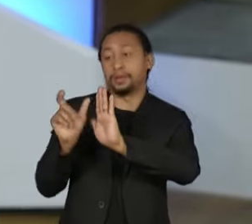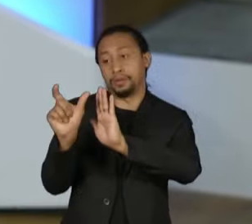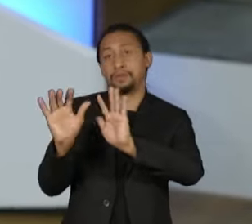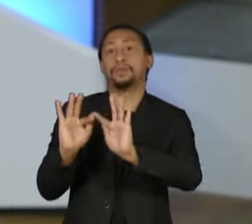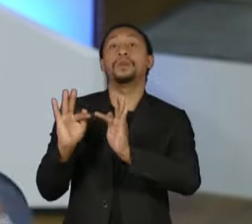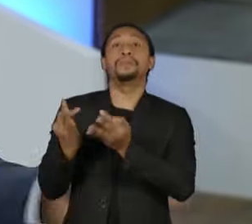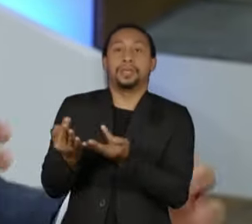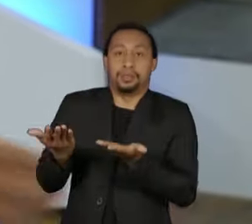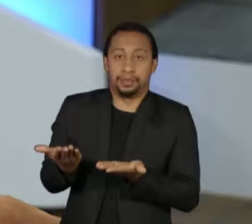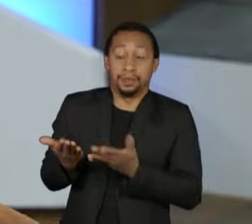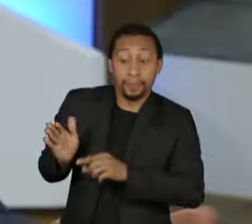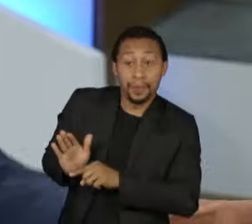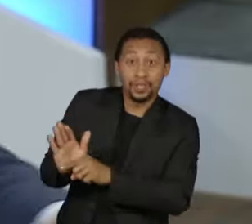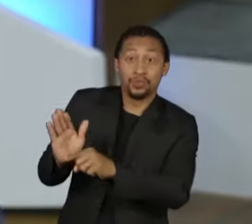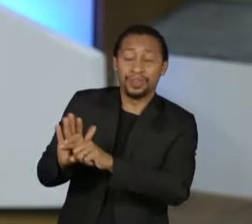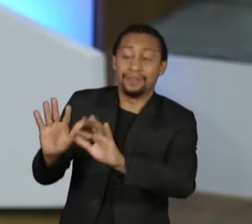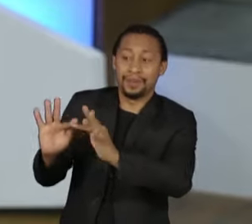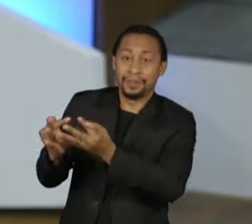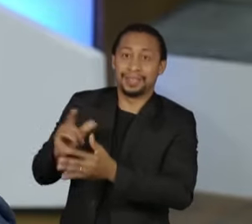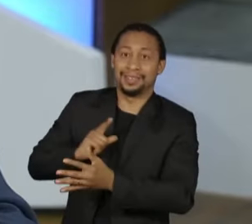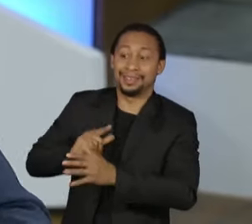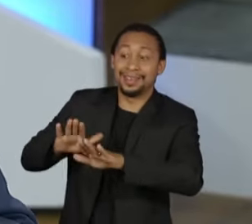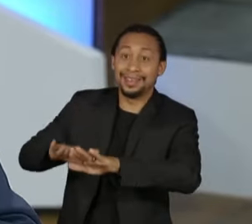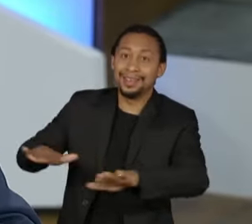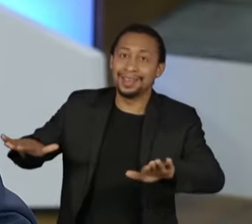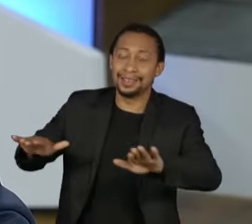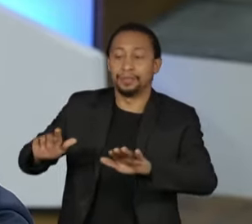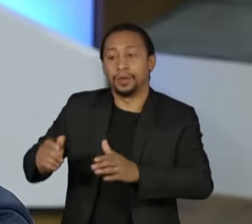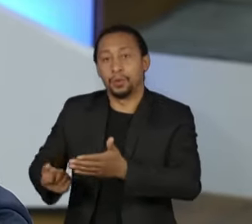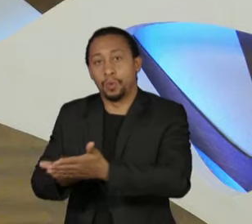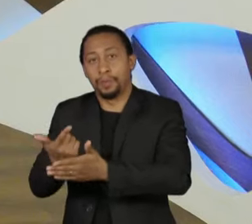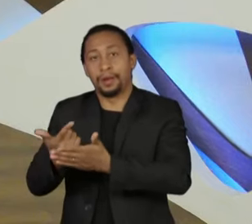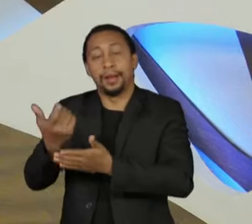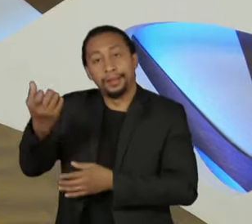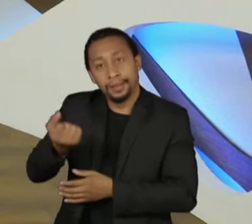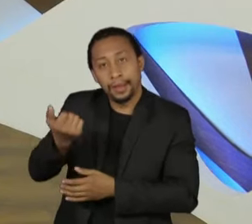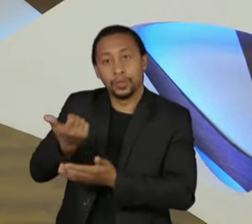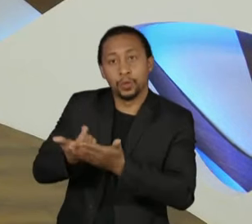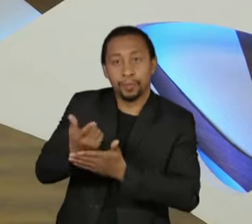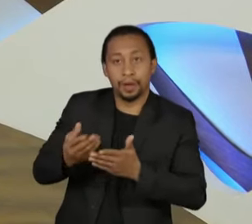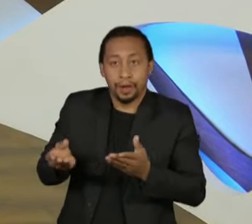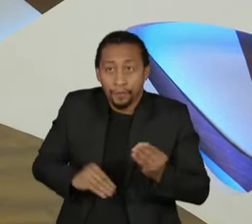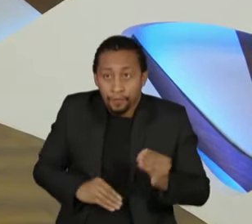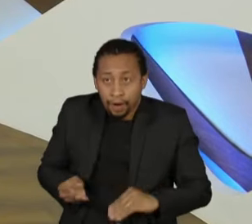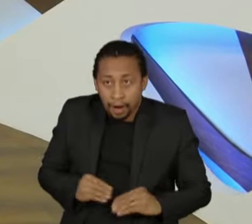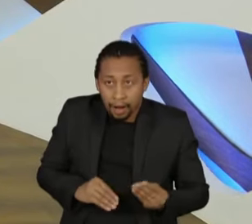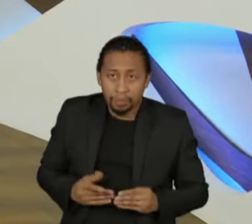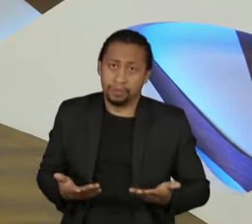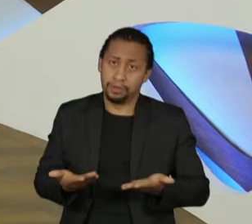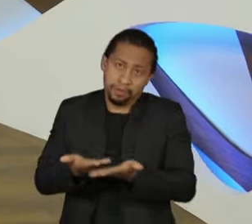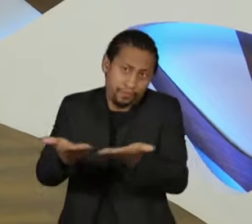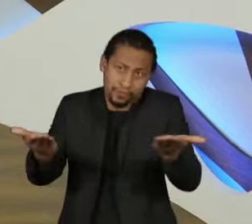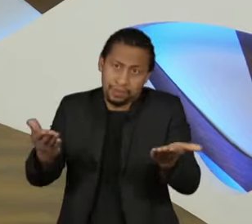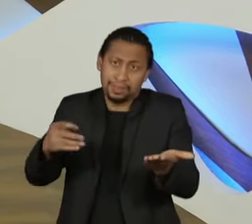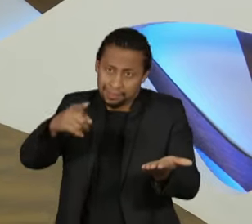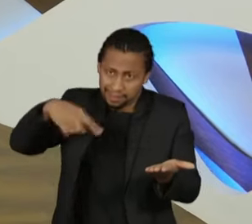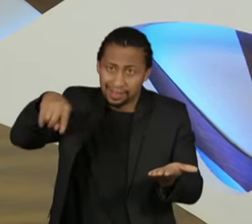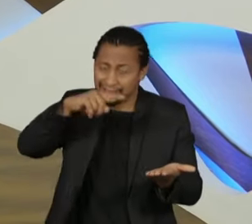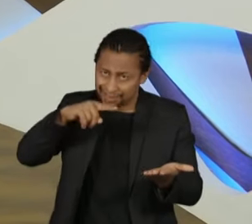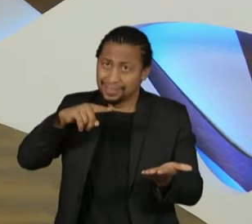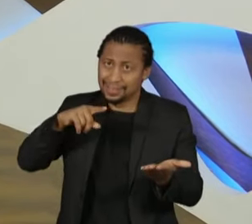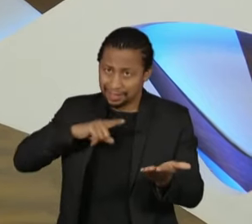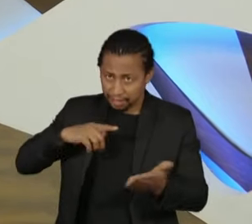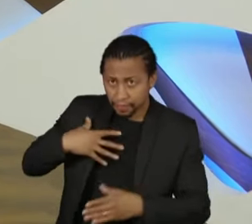para ter ali o leite, para ter fralda, para ter as coisas que uma criança precisa. Aqui, todo mundo é pai de família, tem na